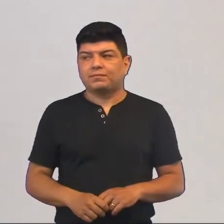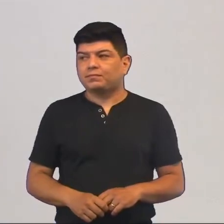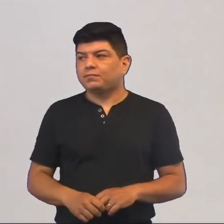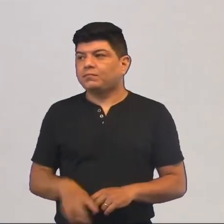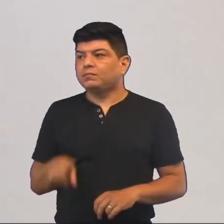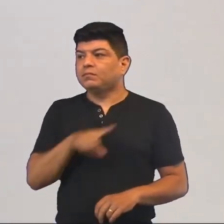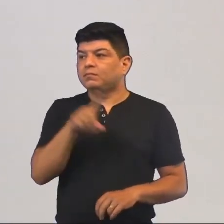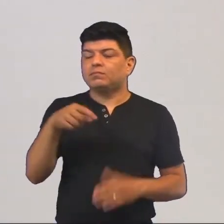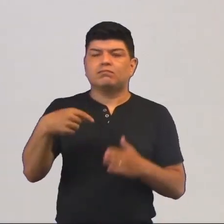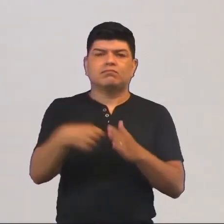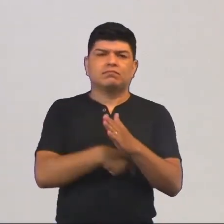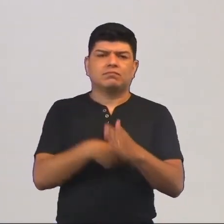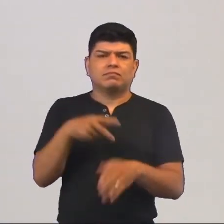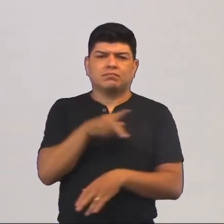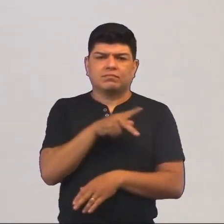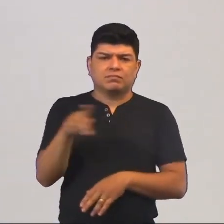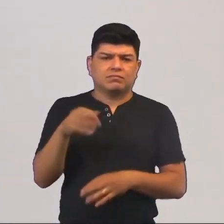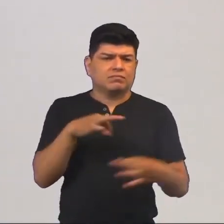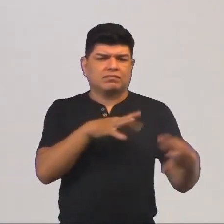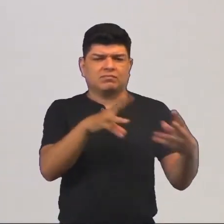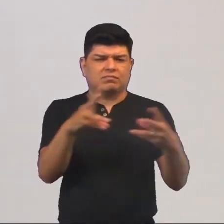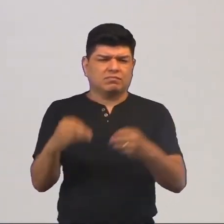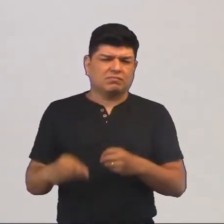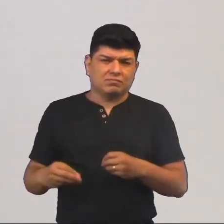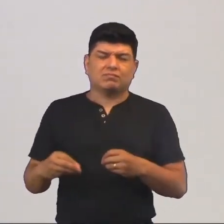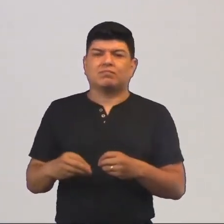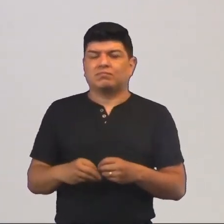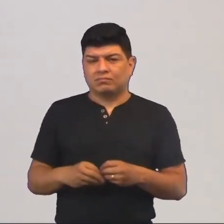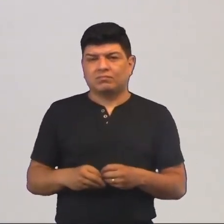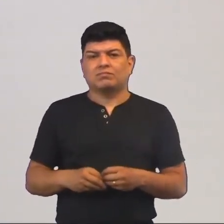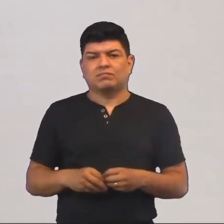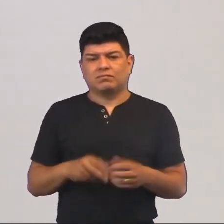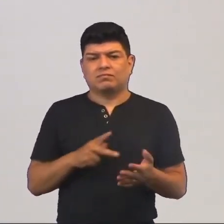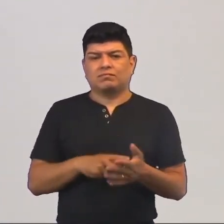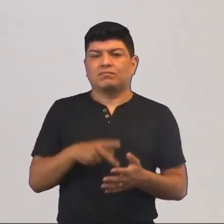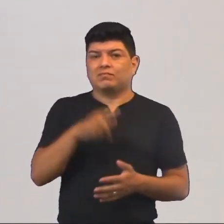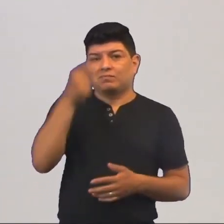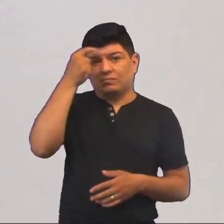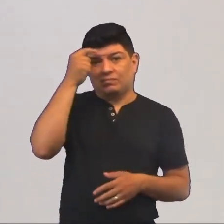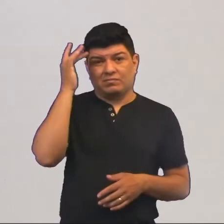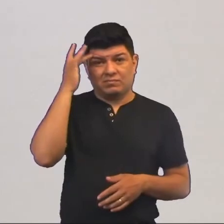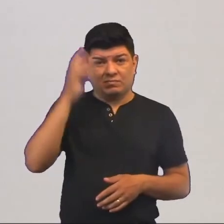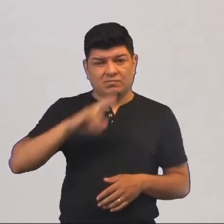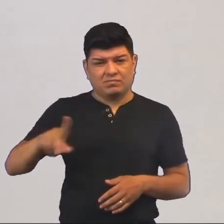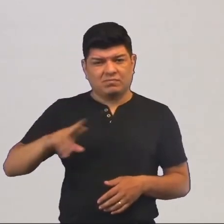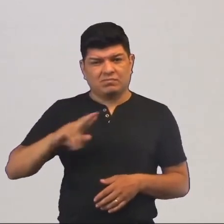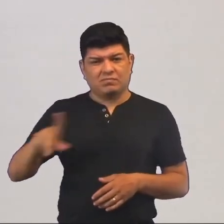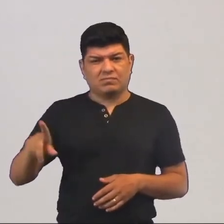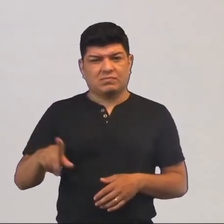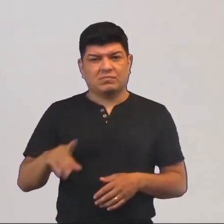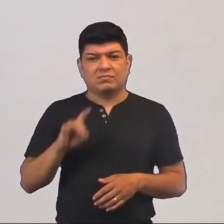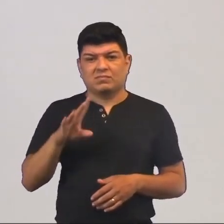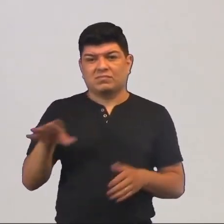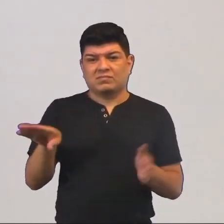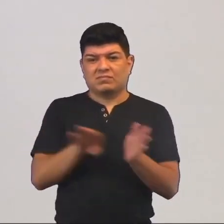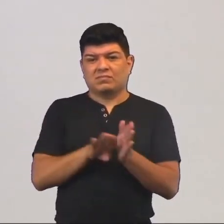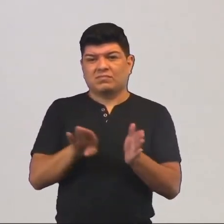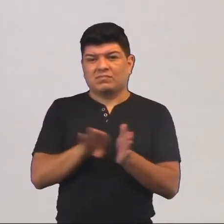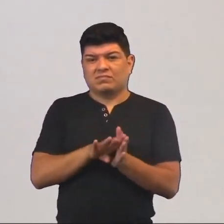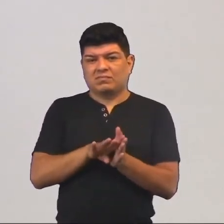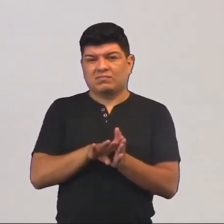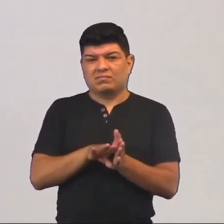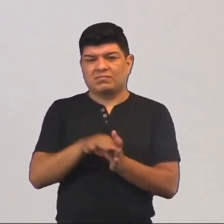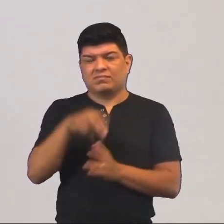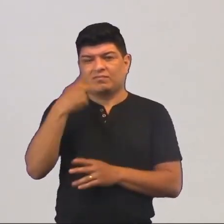Mas você me pergunta, mas professor, é tudo isso, é tudo isso, meu amigo? E você pensava que não era, né? Que era só chegar lá,